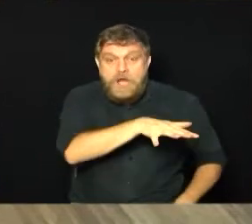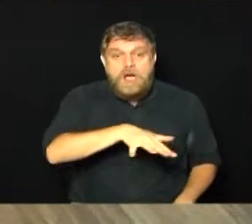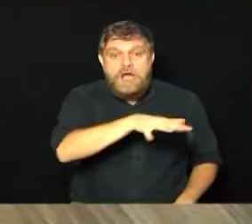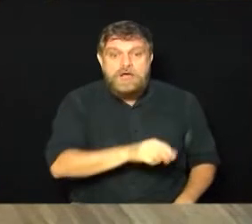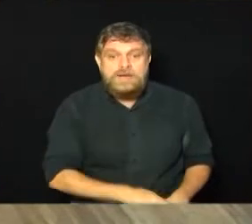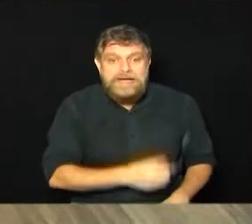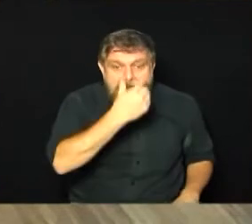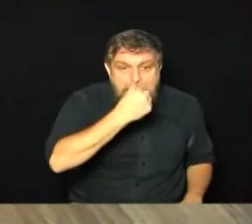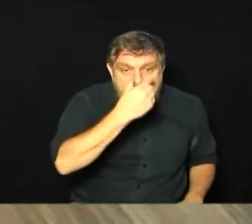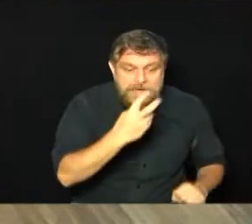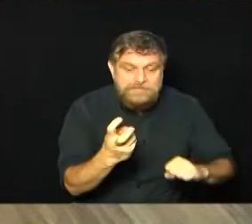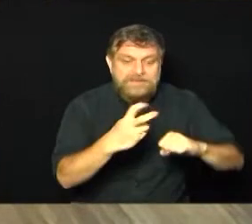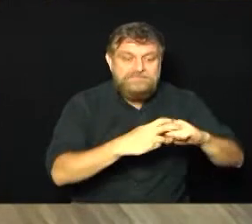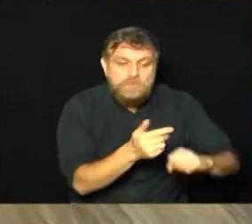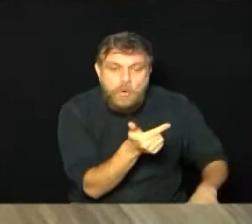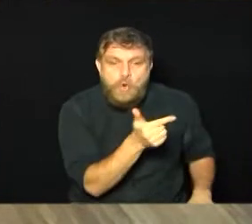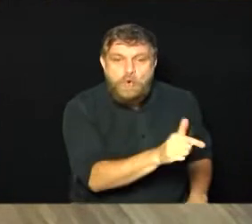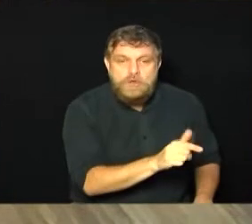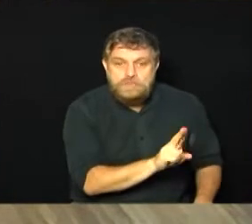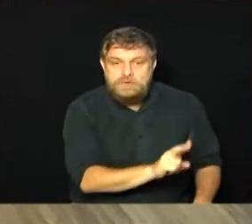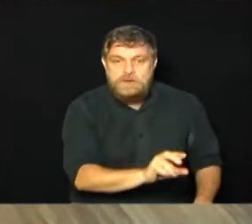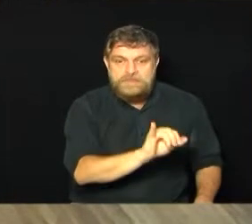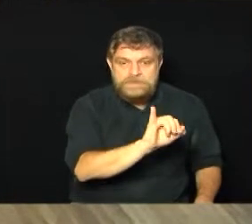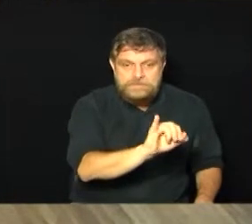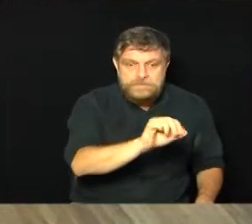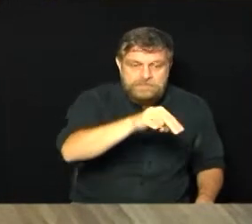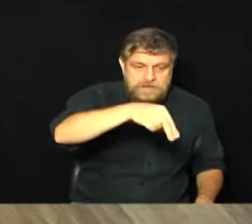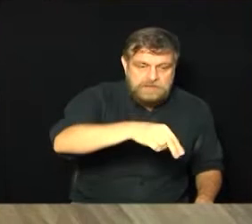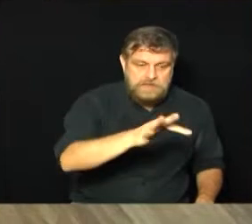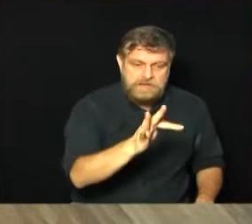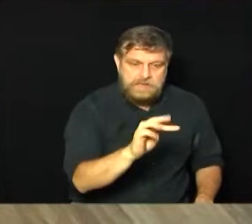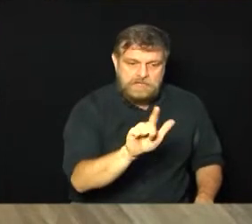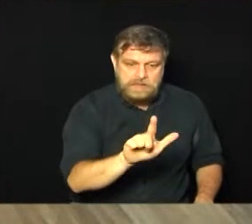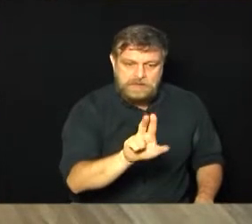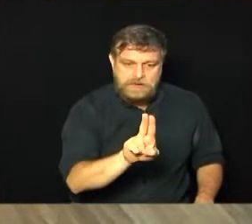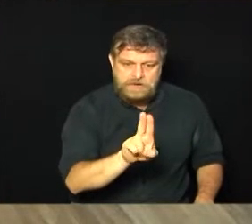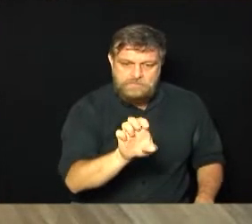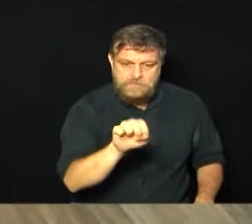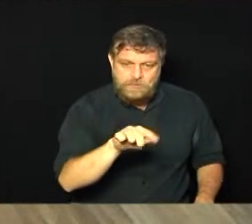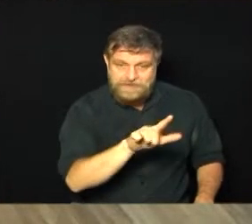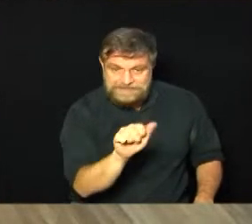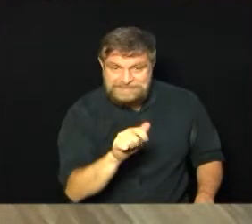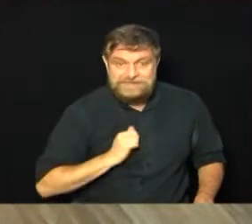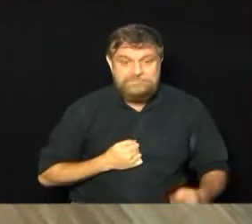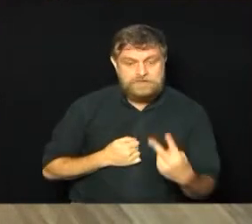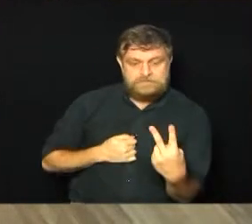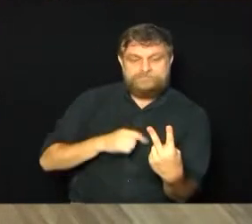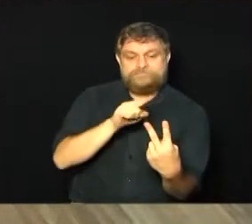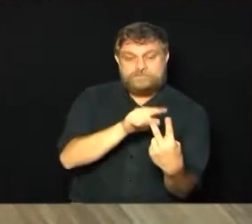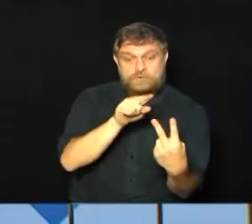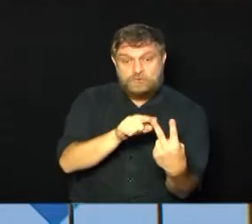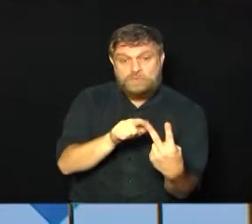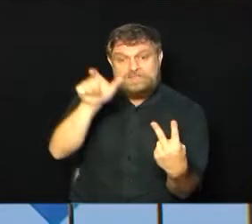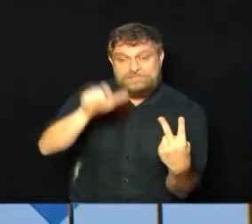vírus da gripe, influenza, e teve um registro de morte. Isso mesmo. Na verdade, foram dois registros, viu, Gabriel?